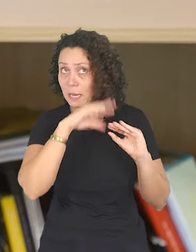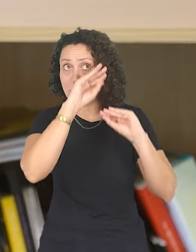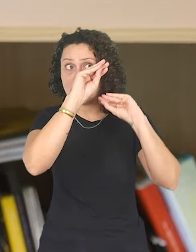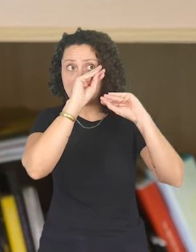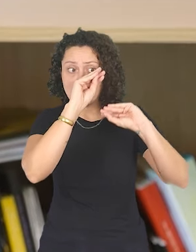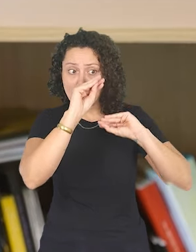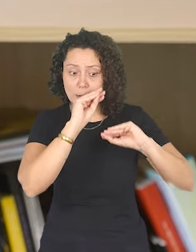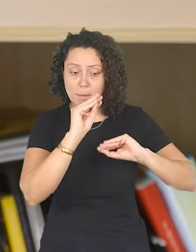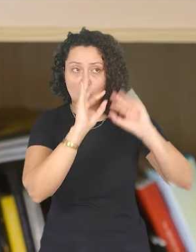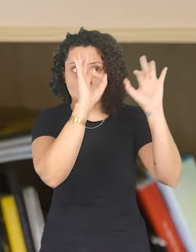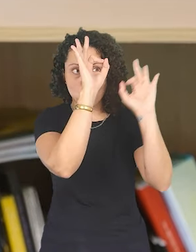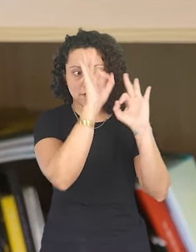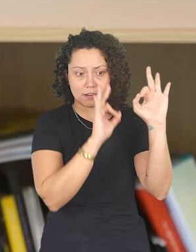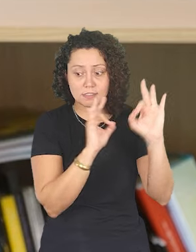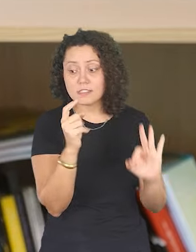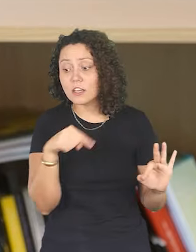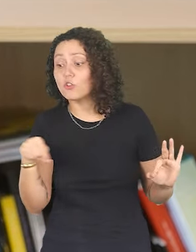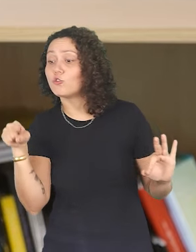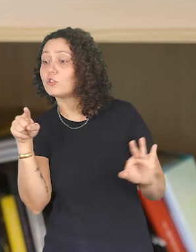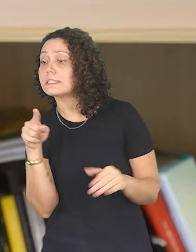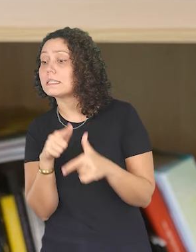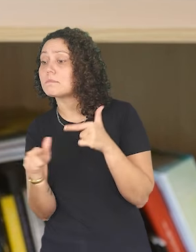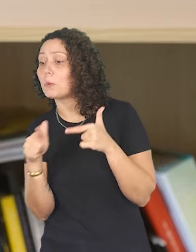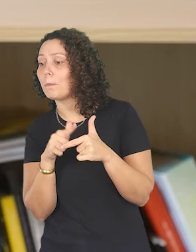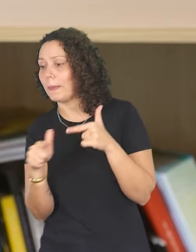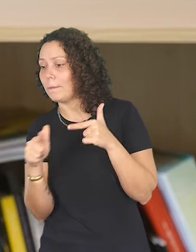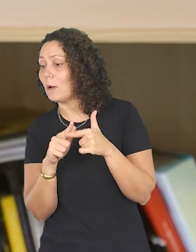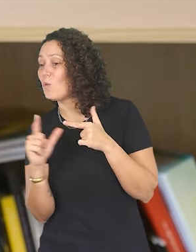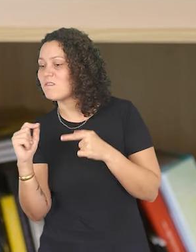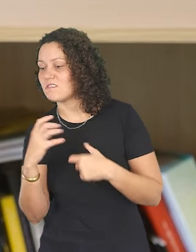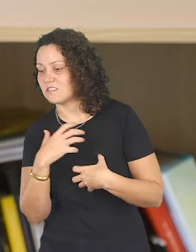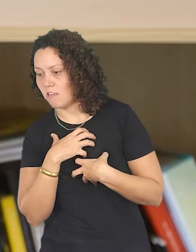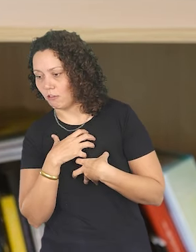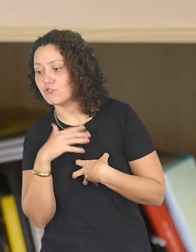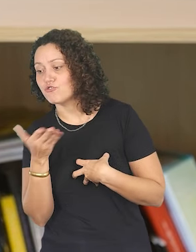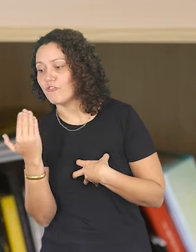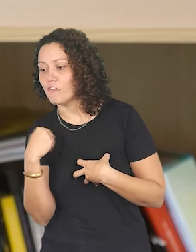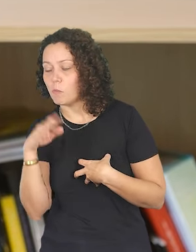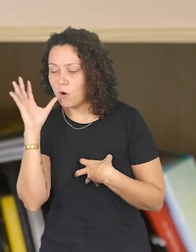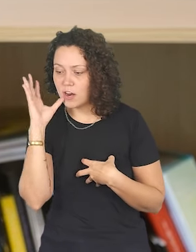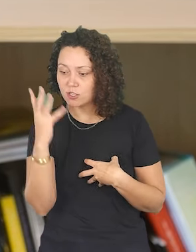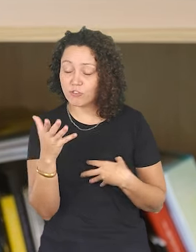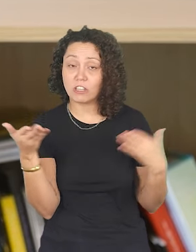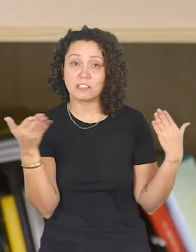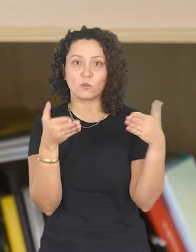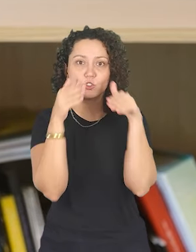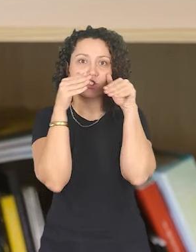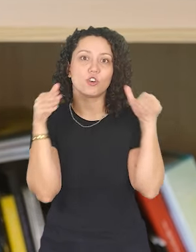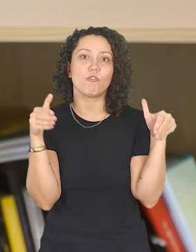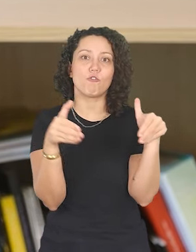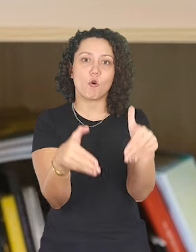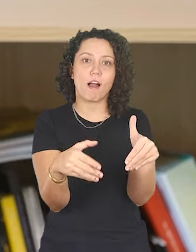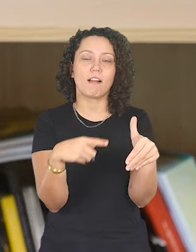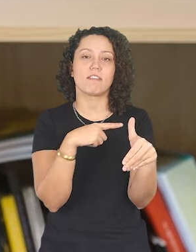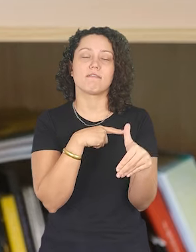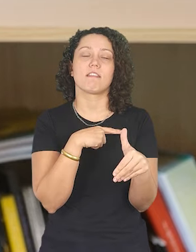a gente começou a entender quais eram os problemas que eles tinham e como a gente solucionava. Então, hoje em dia, eu estou mais focada nisso, em criar